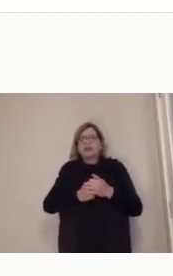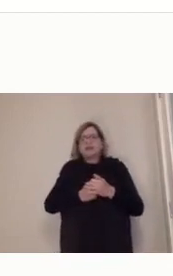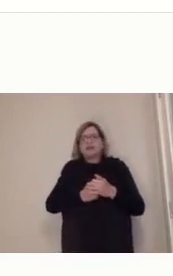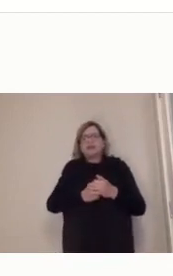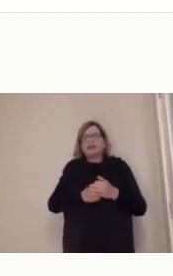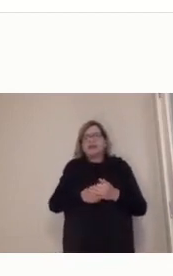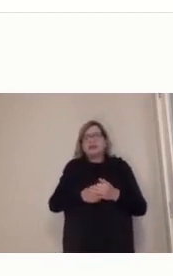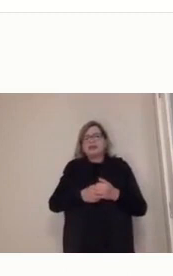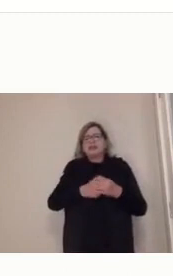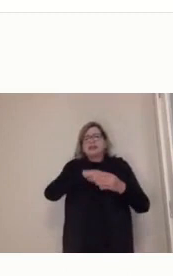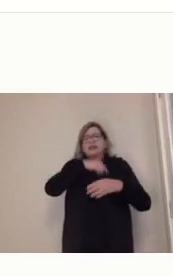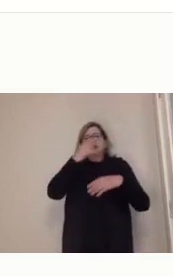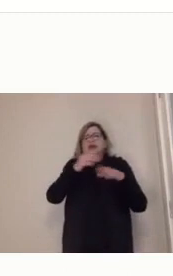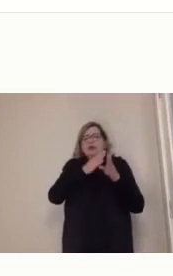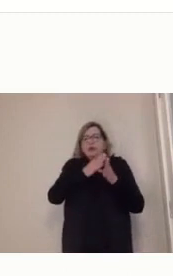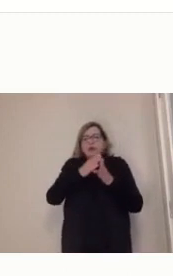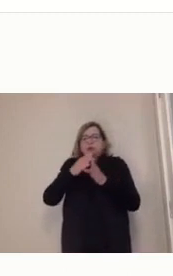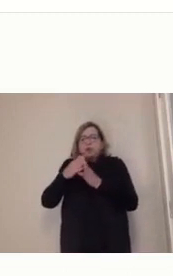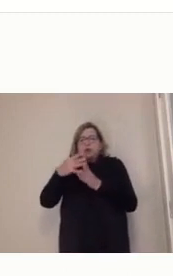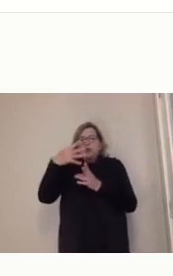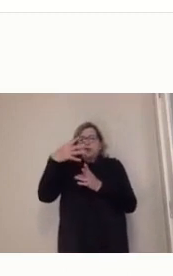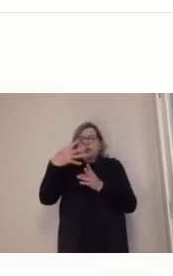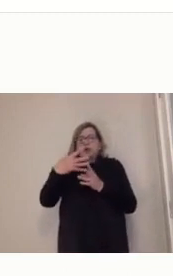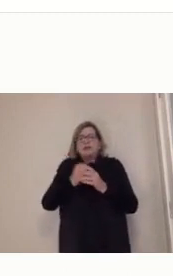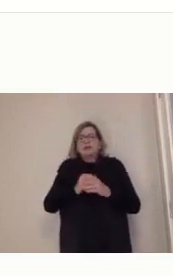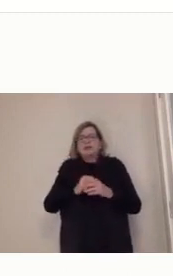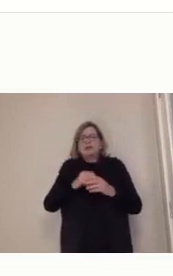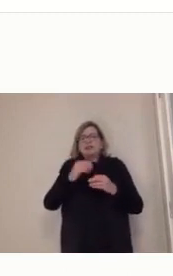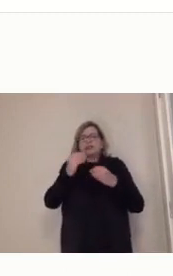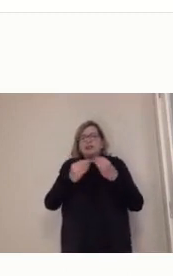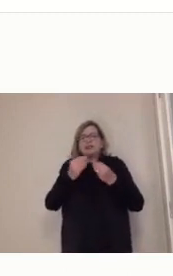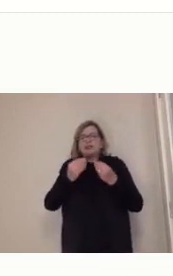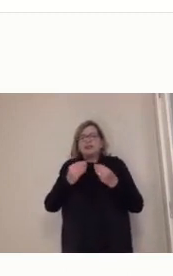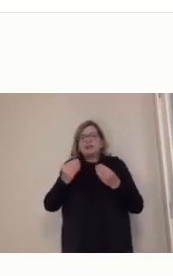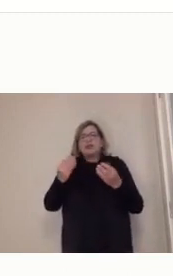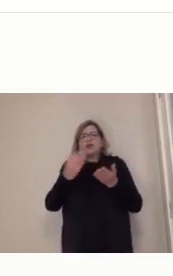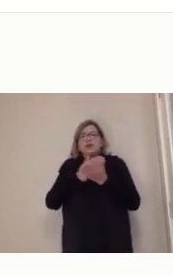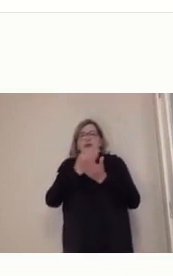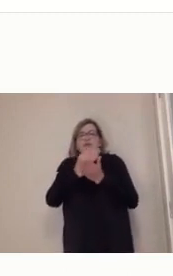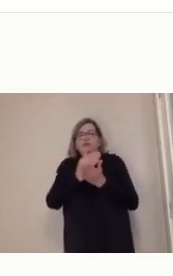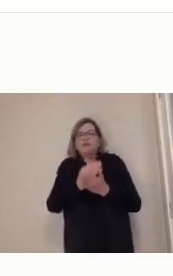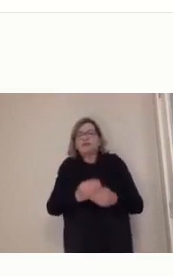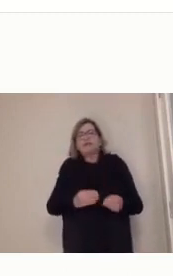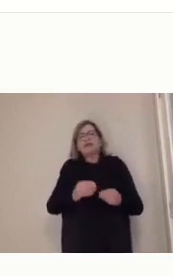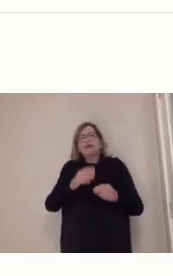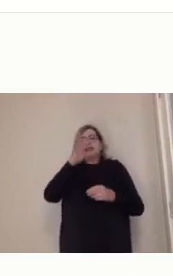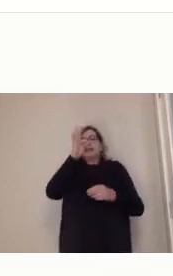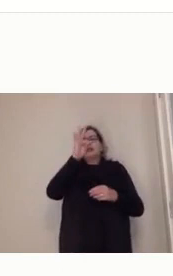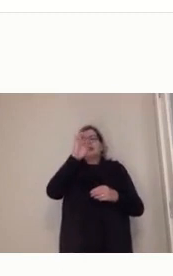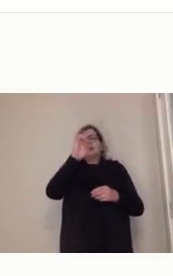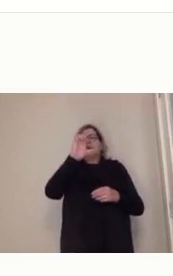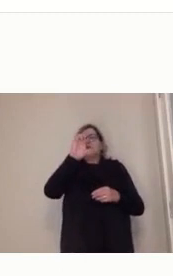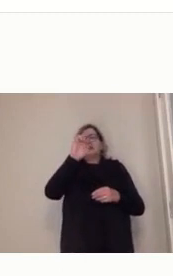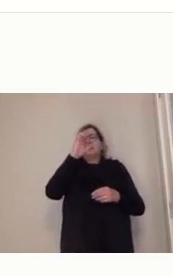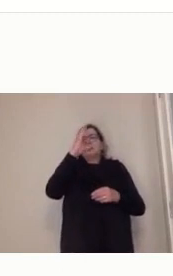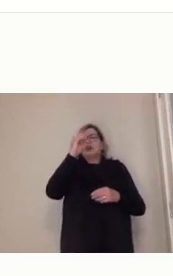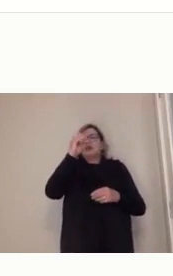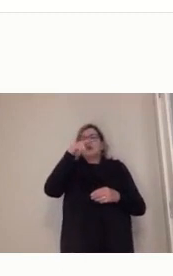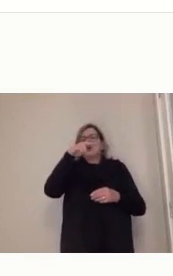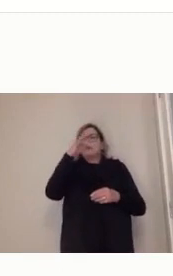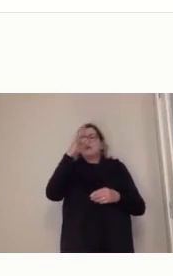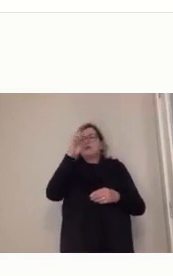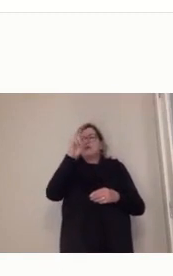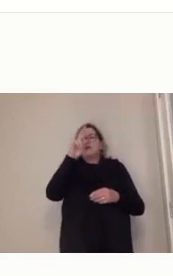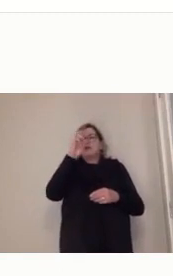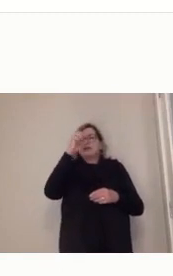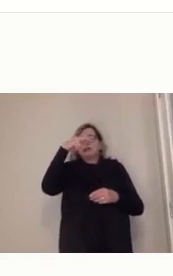tinha consórcios para transmissão e utilização de televisão comercial. Mais ou menos o que a gente está vendo hoje no estado do Paraná. Que